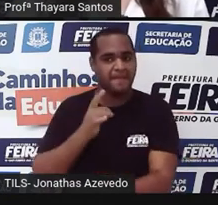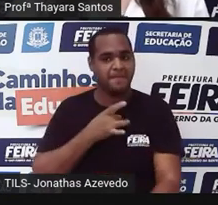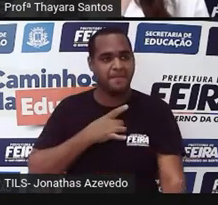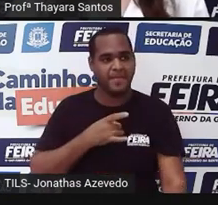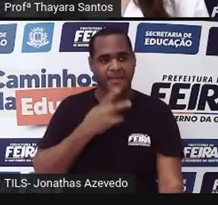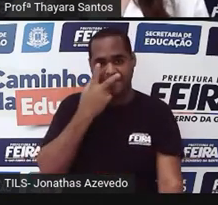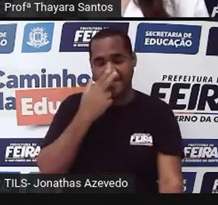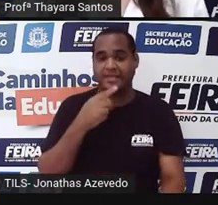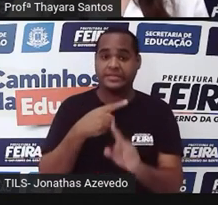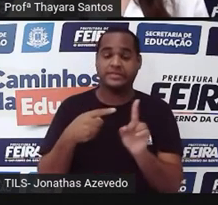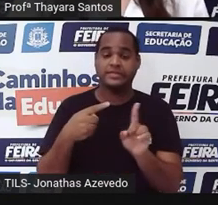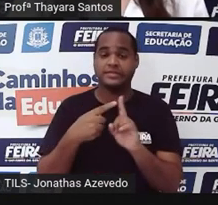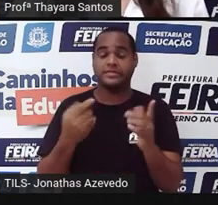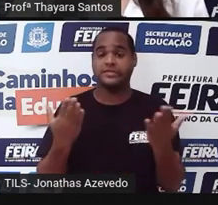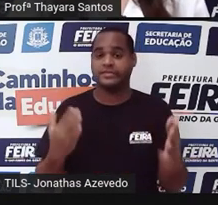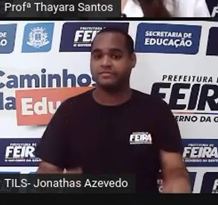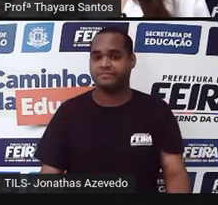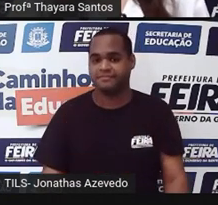Então, vamos lá!